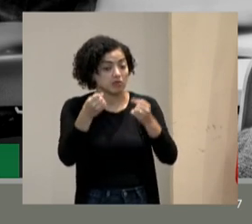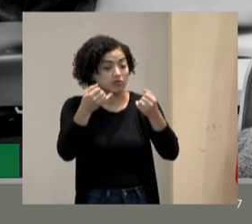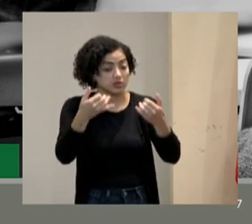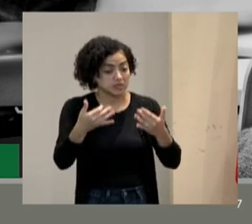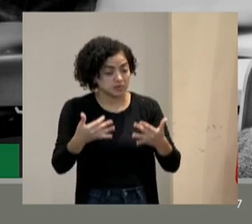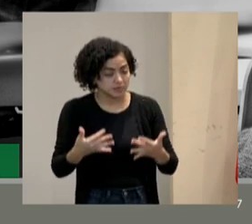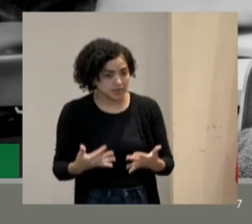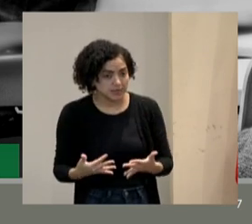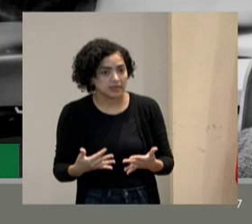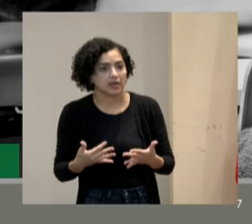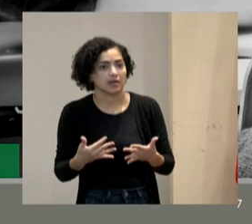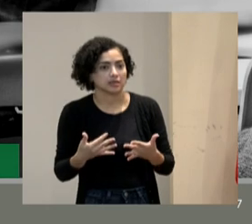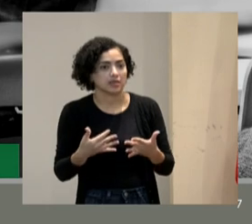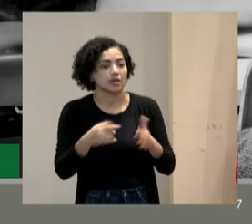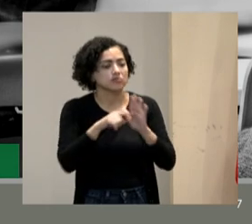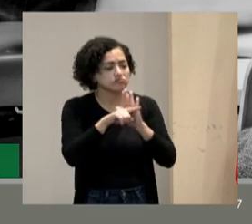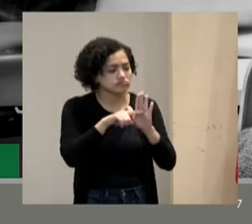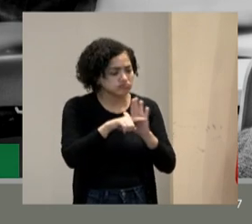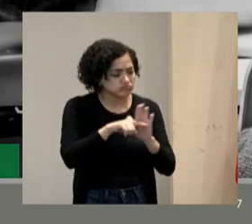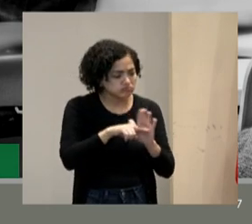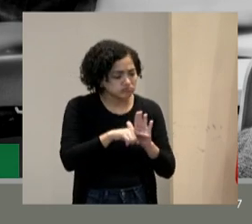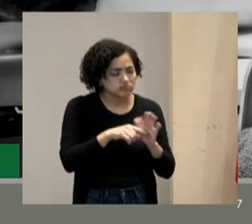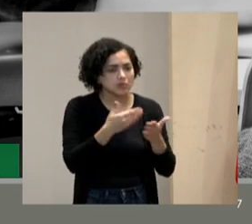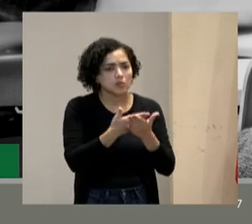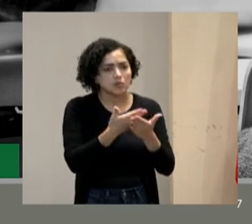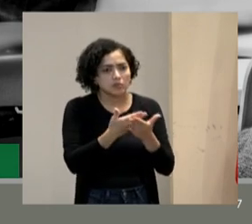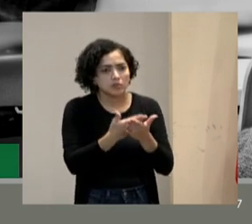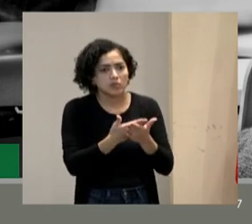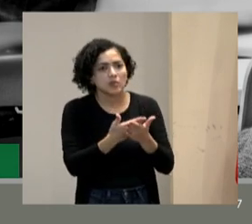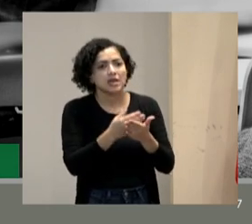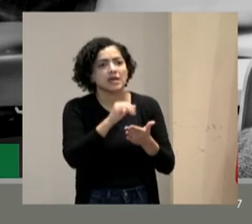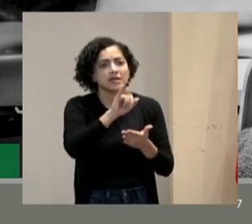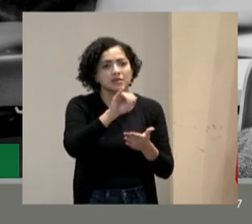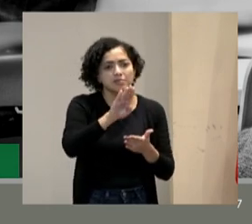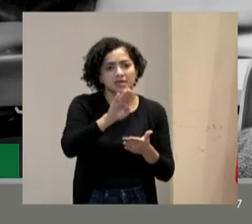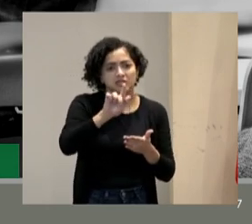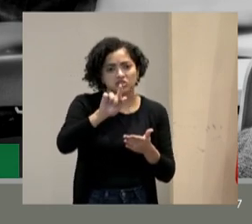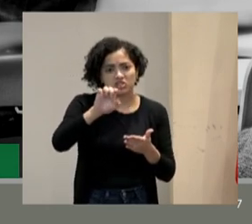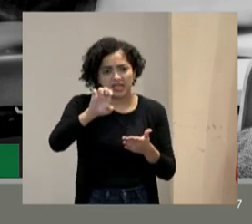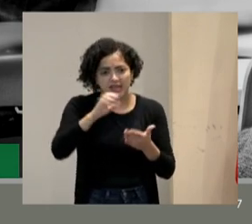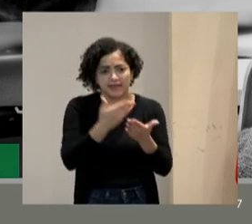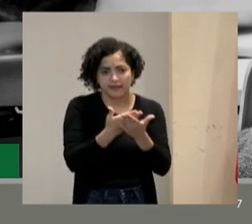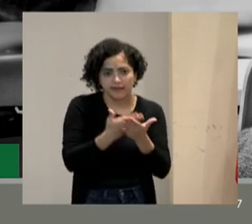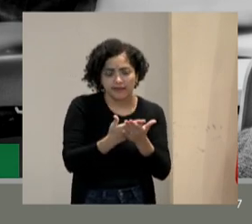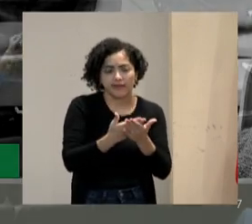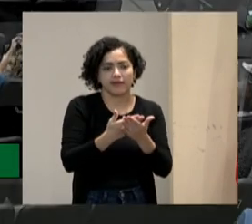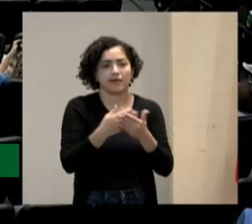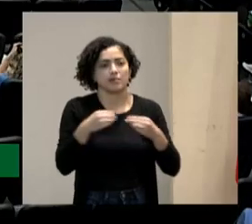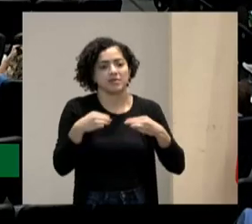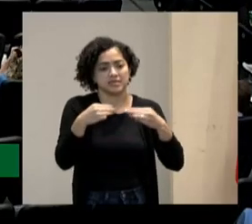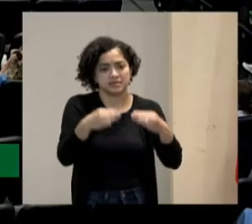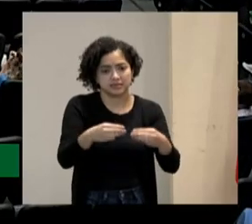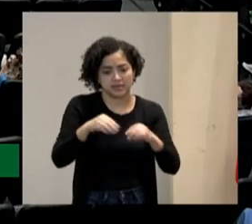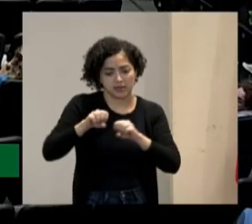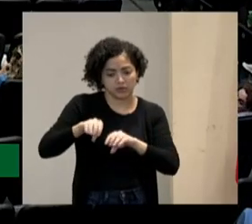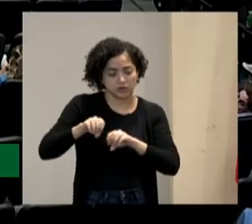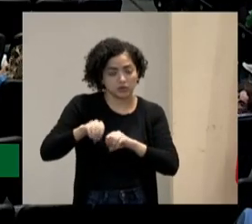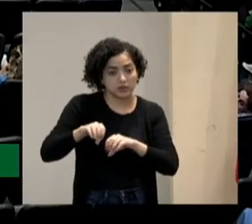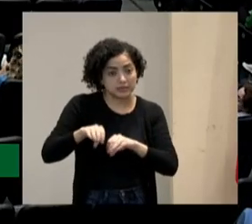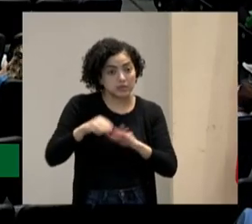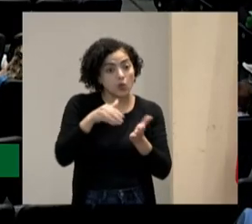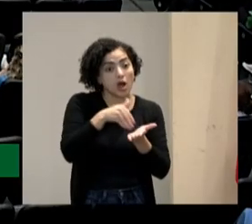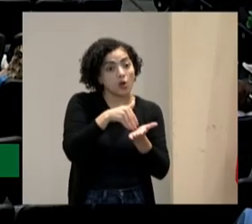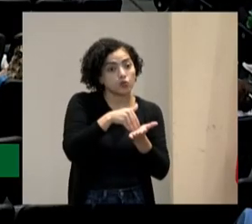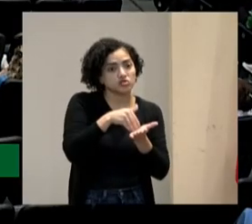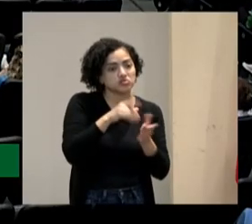busquei em várias fontes que aqui eu busquei IBGE Ministério da Educação essa última aqui